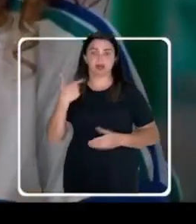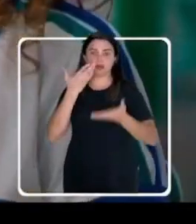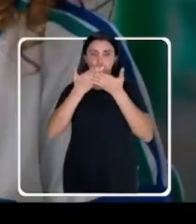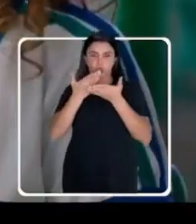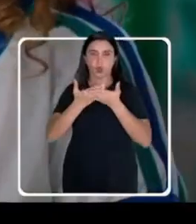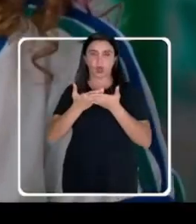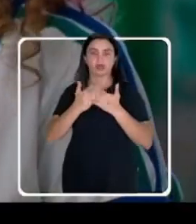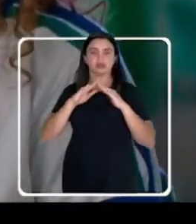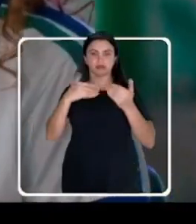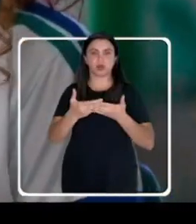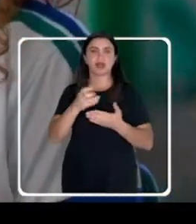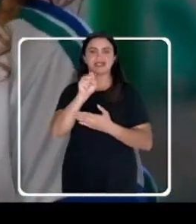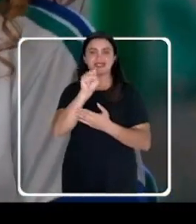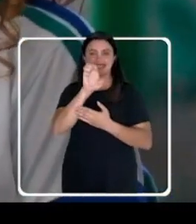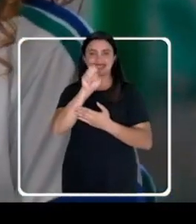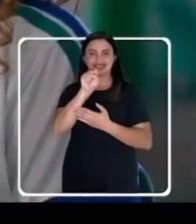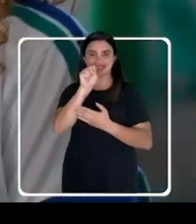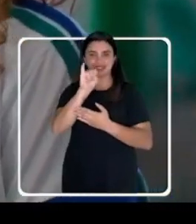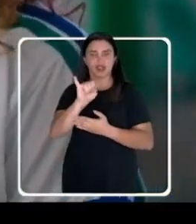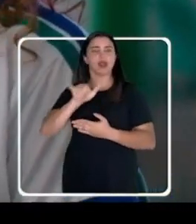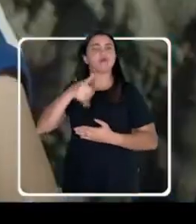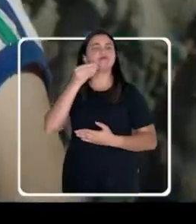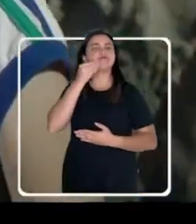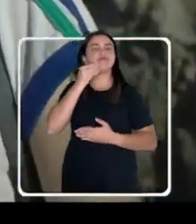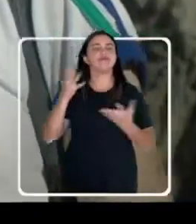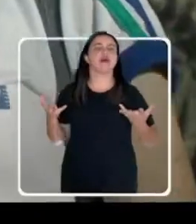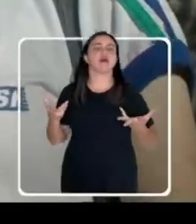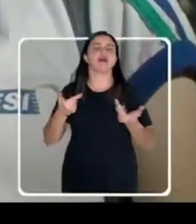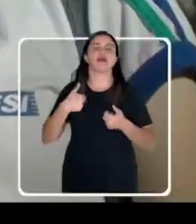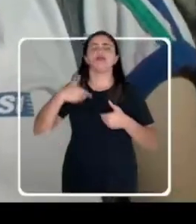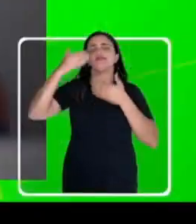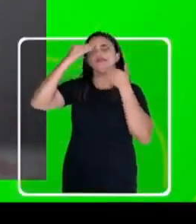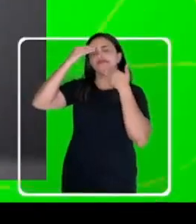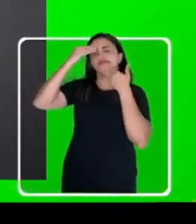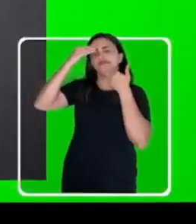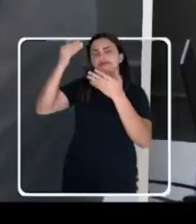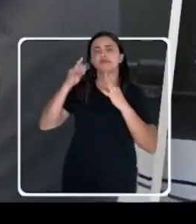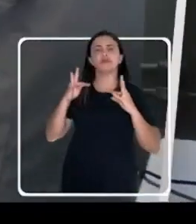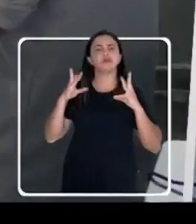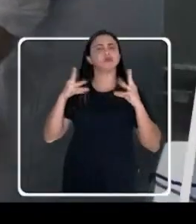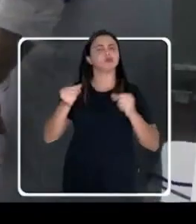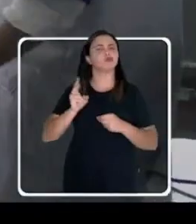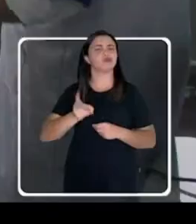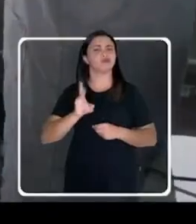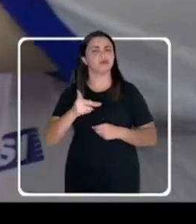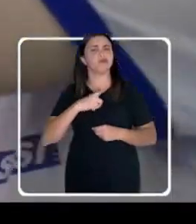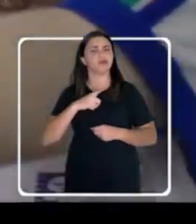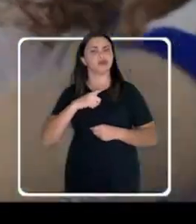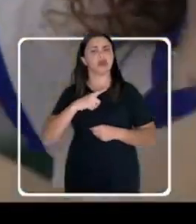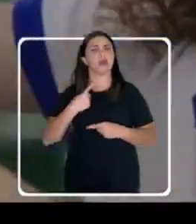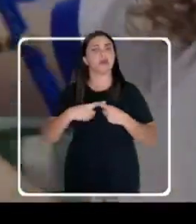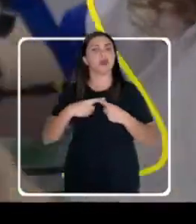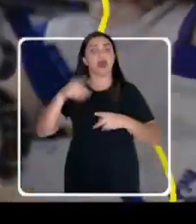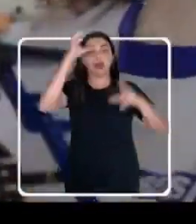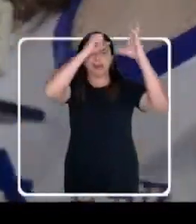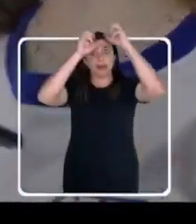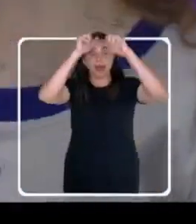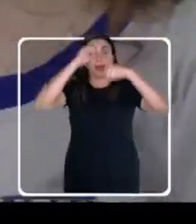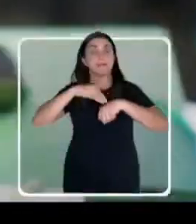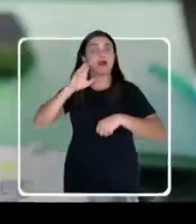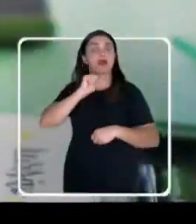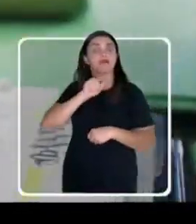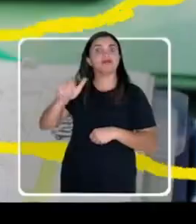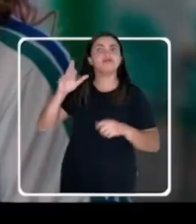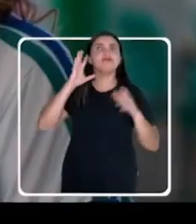Quando eu vim estudar aqui no SESI, foi uma oportunidade incrível que eu tive. Eu sou muito grata a todos os momentos que eu tive ali, porque eu